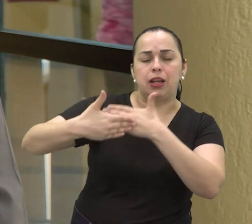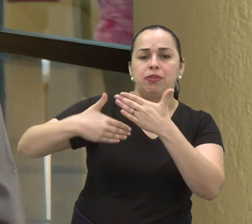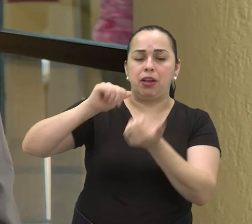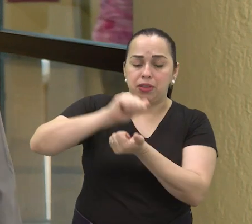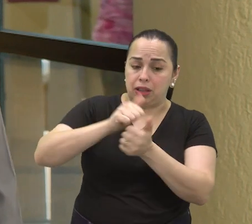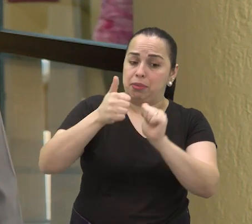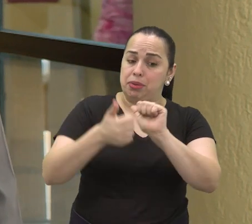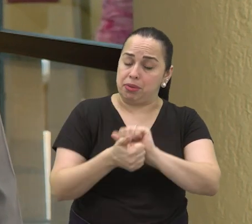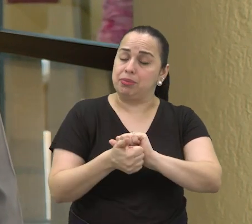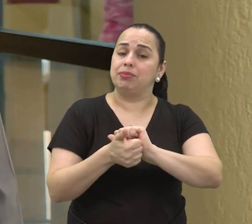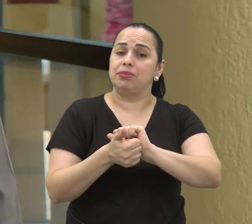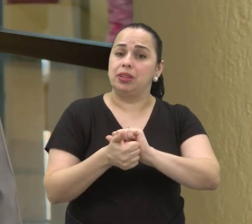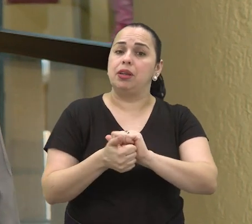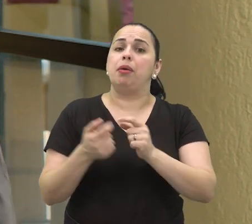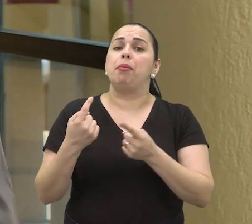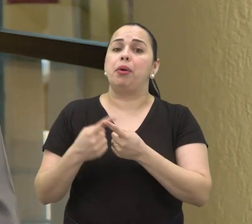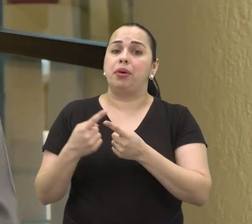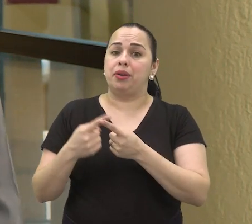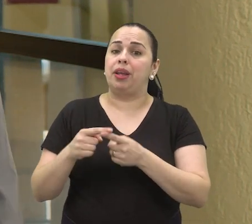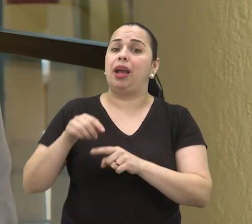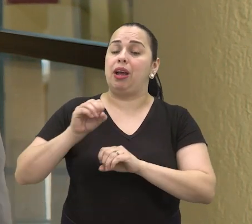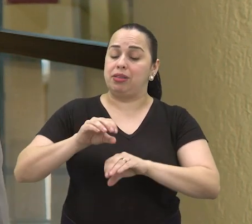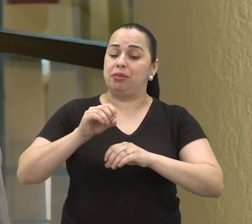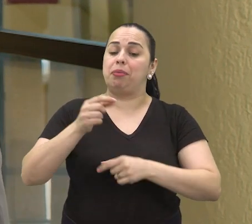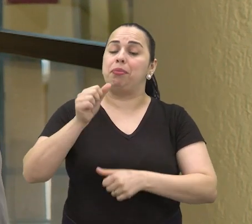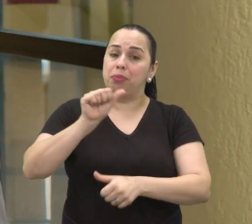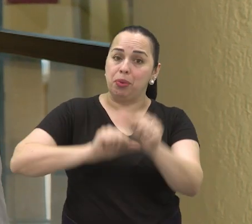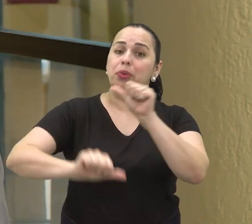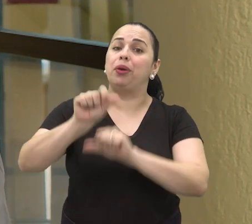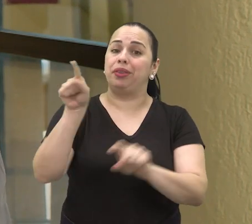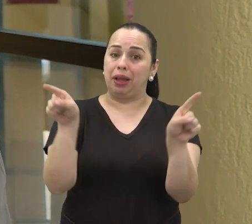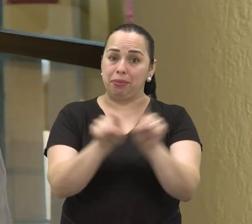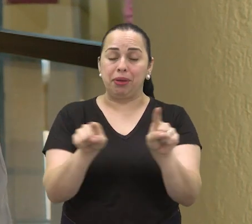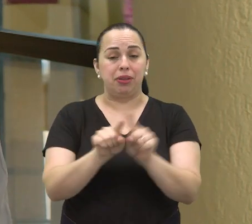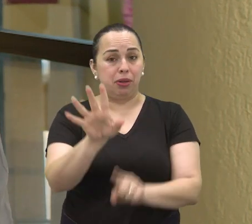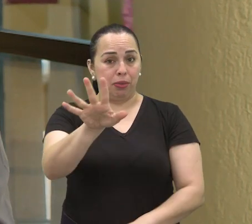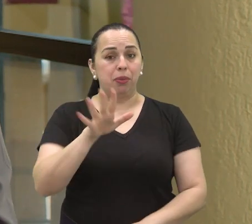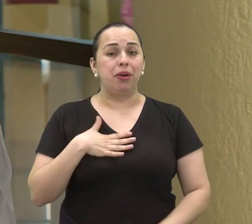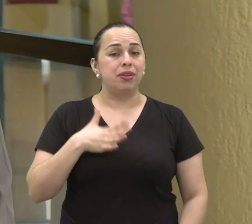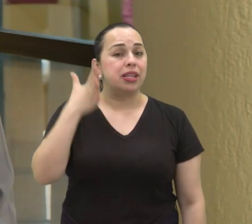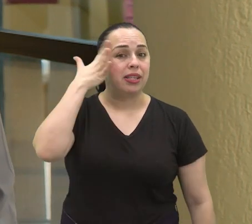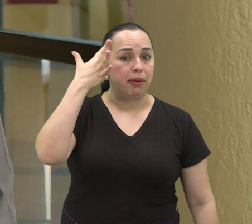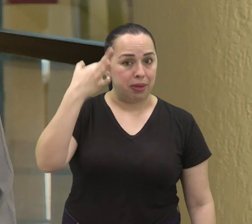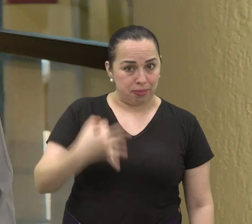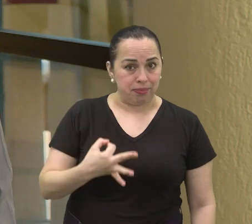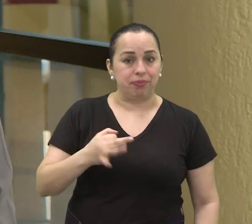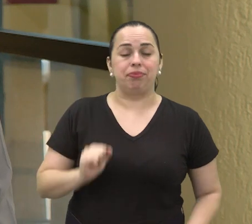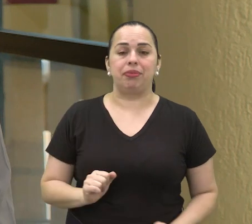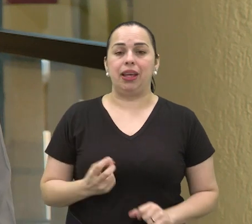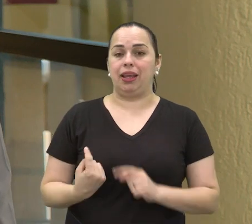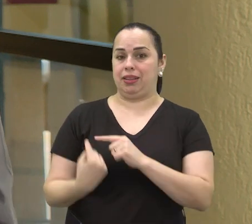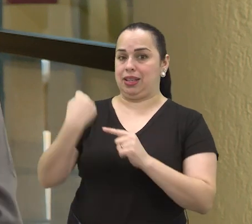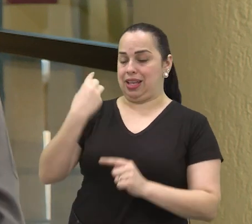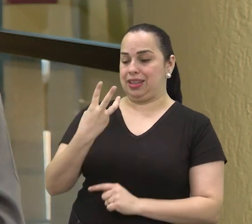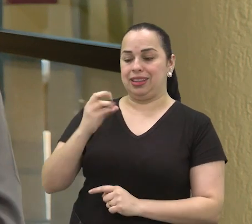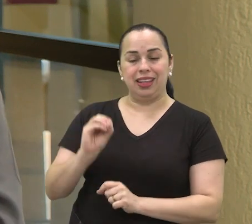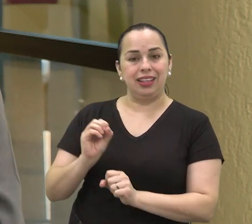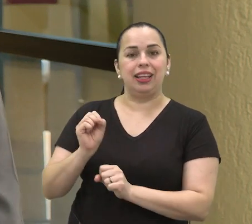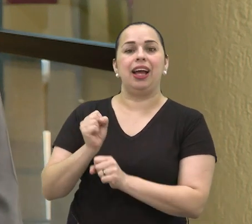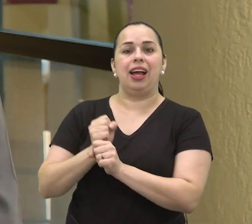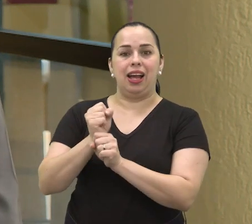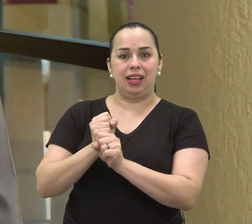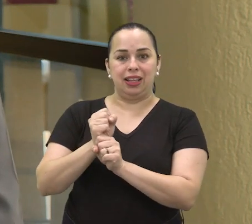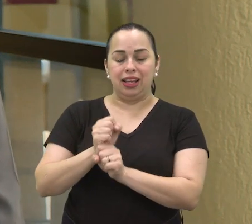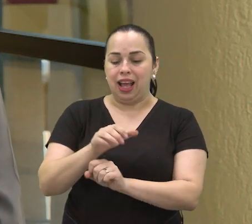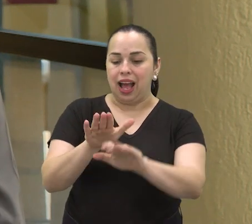professor também sofreu mudanças, reflexo dos avanços da educação no país. Só para se ter uma ideia, há cerca de 30 anos,